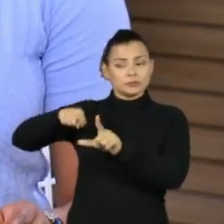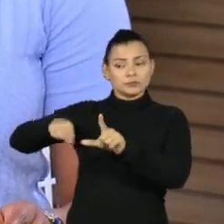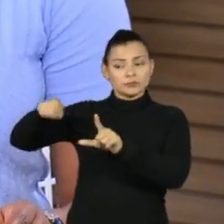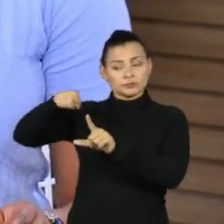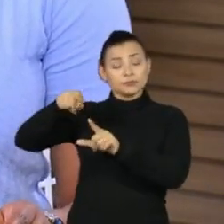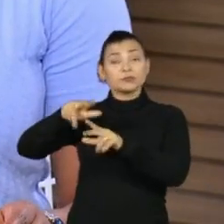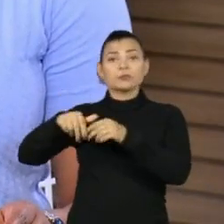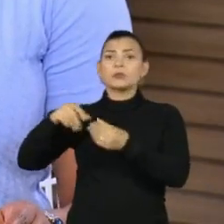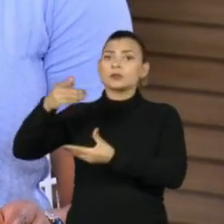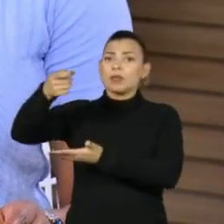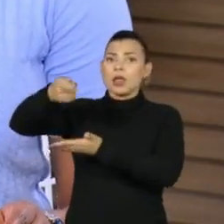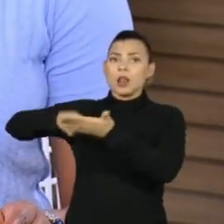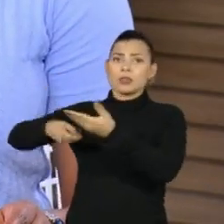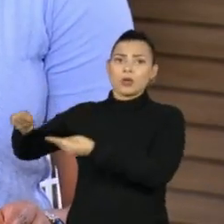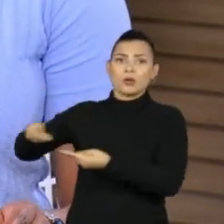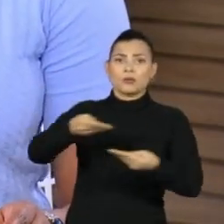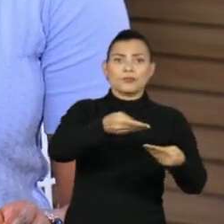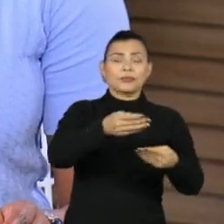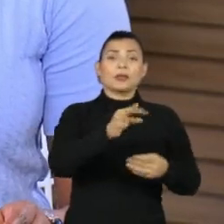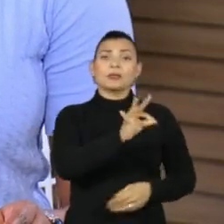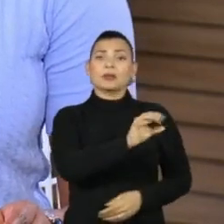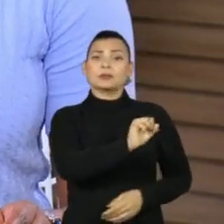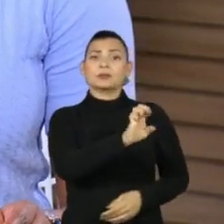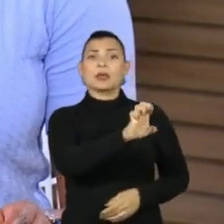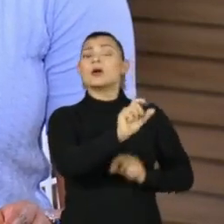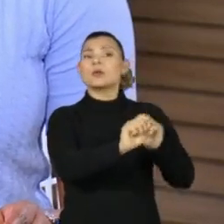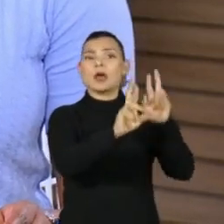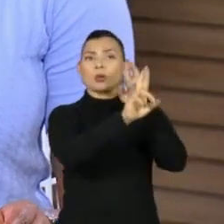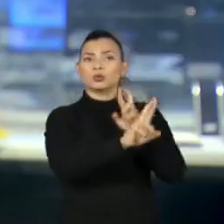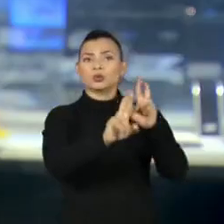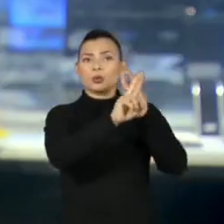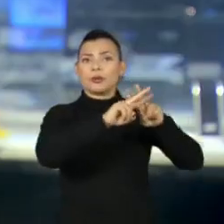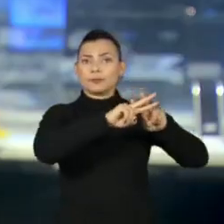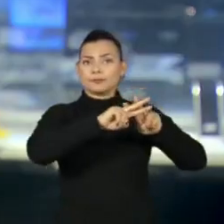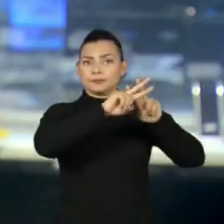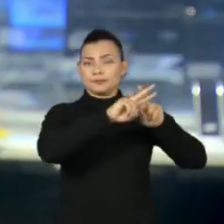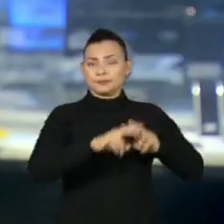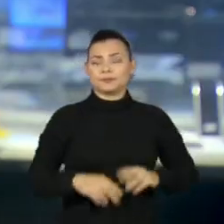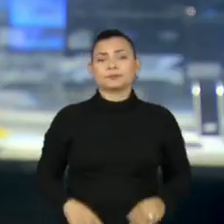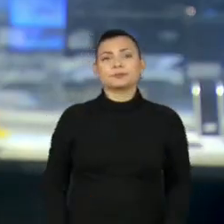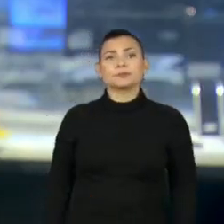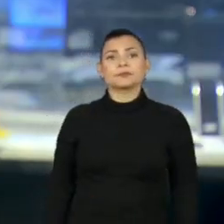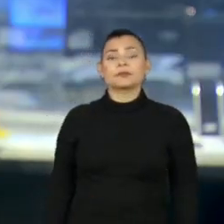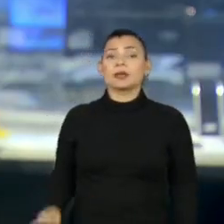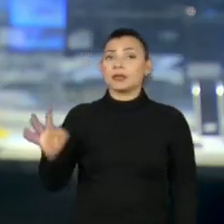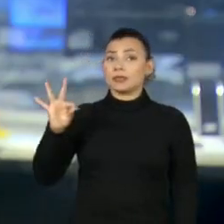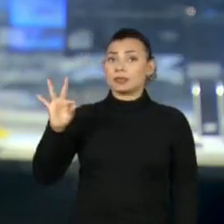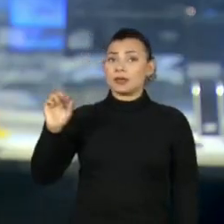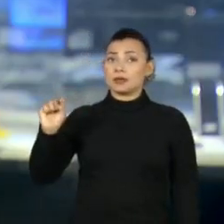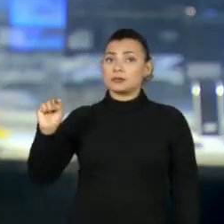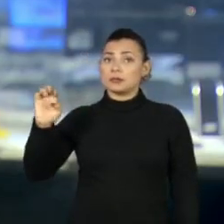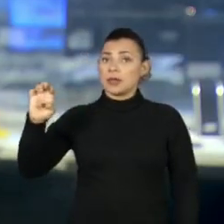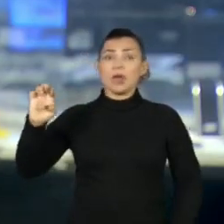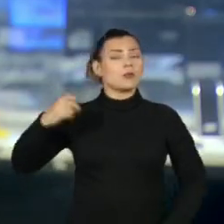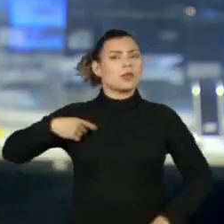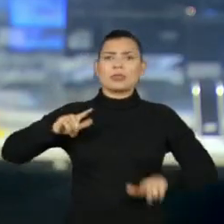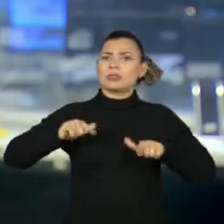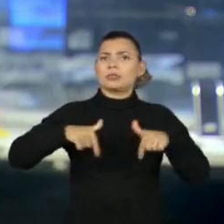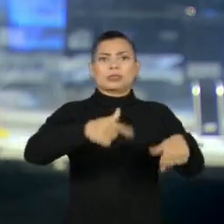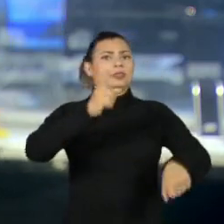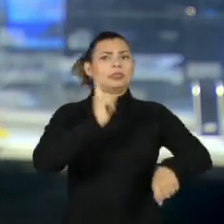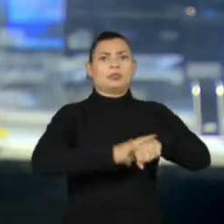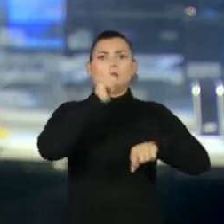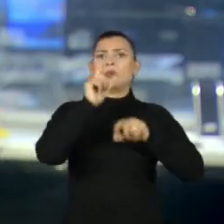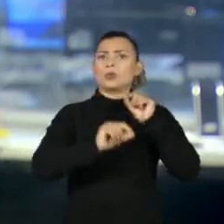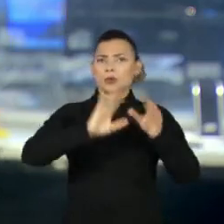um relatório ao TSE com o resultado de uma auditoria. A reação do TSE foi imediata, que considerou